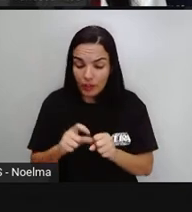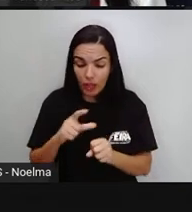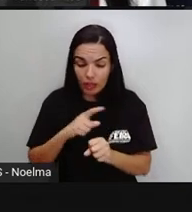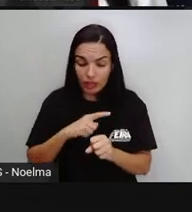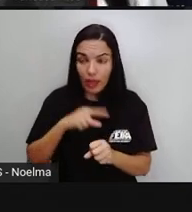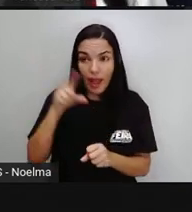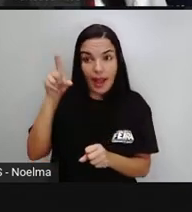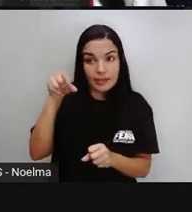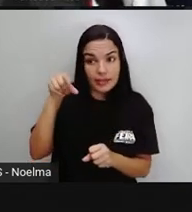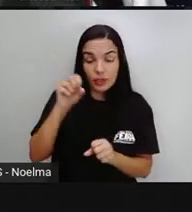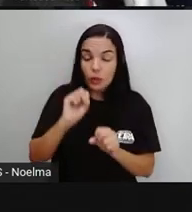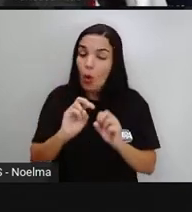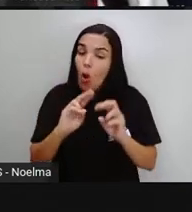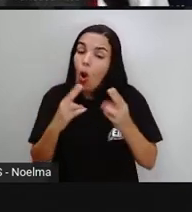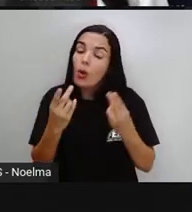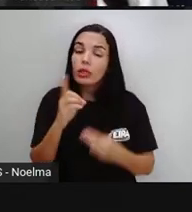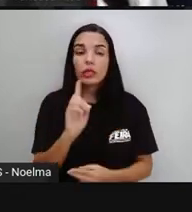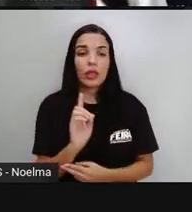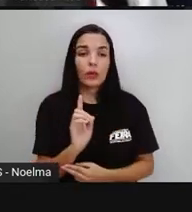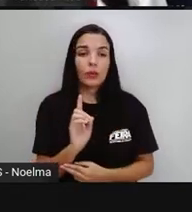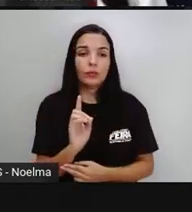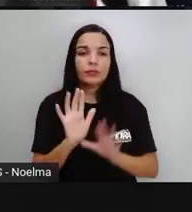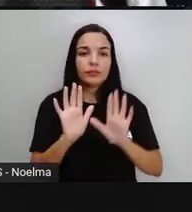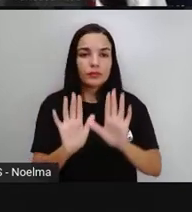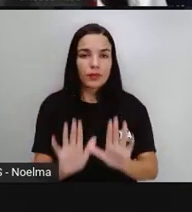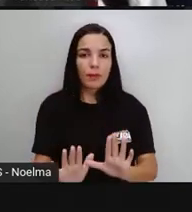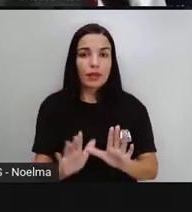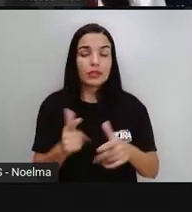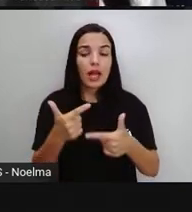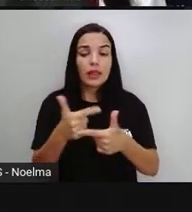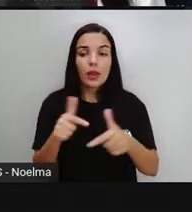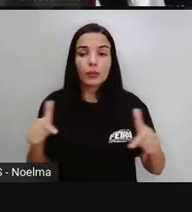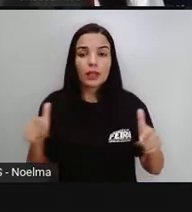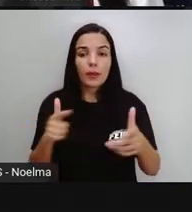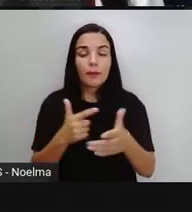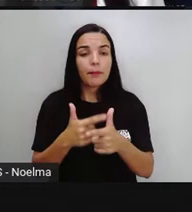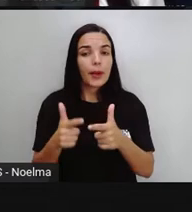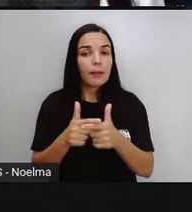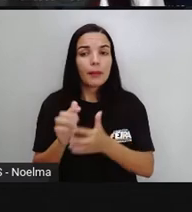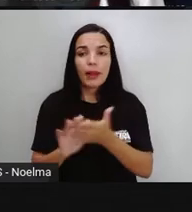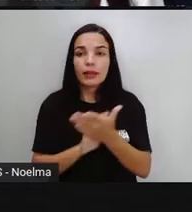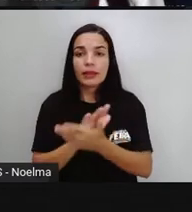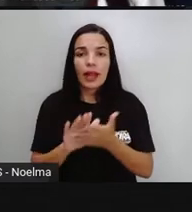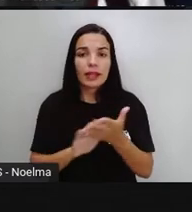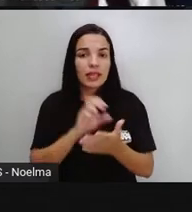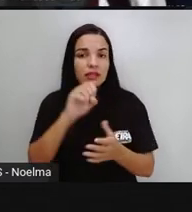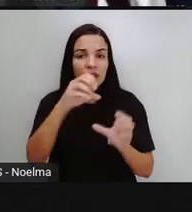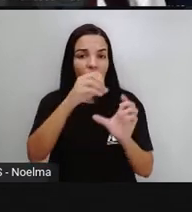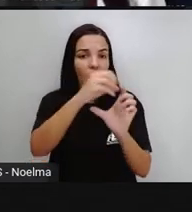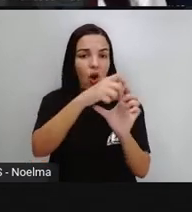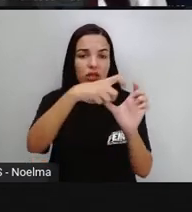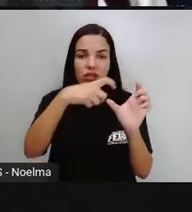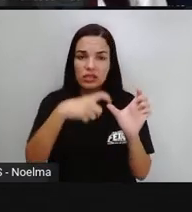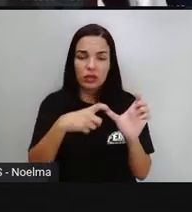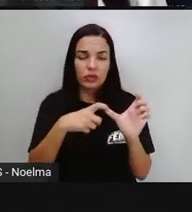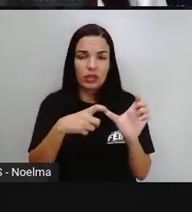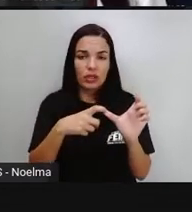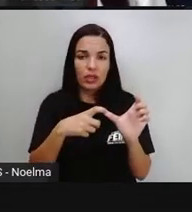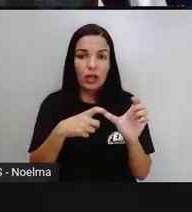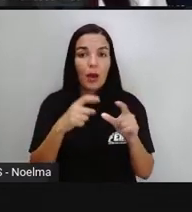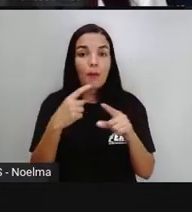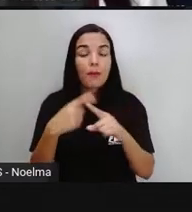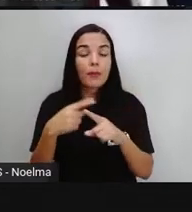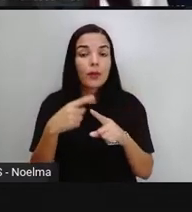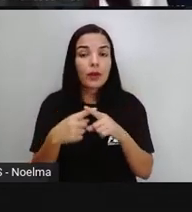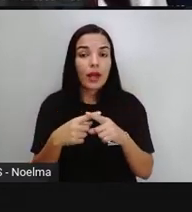acento ou não. E aí isso não vai interferir no fato de não ser oxítono, de não possuir sílaba tônica.